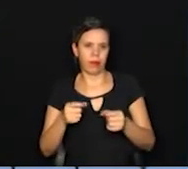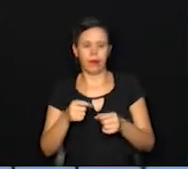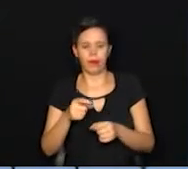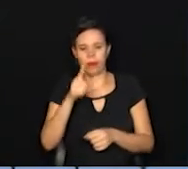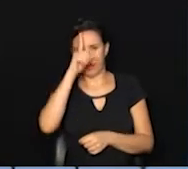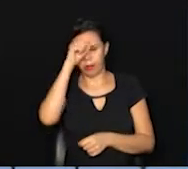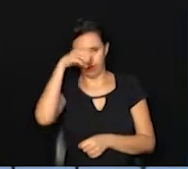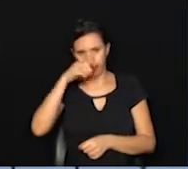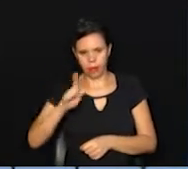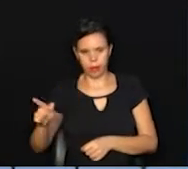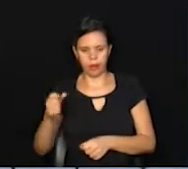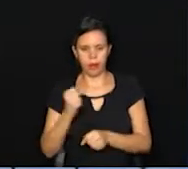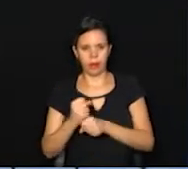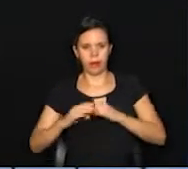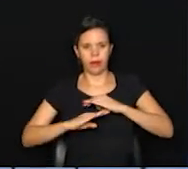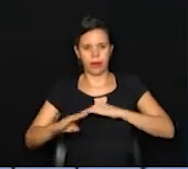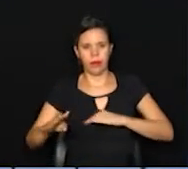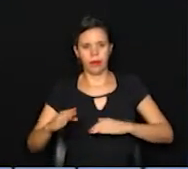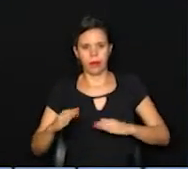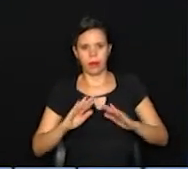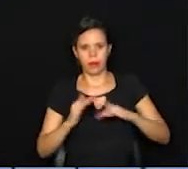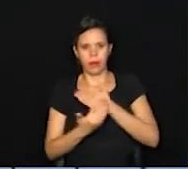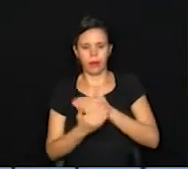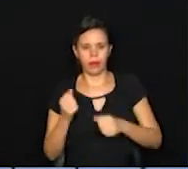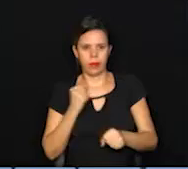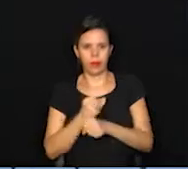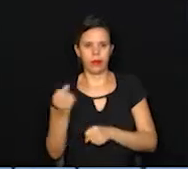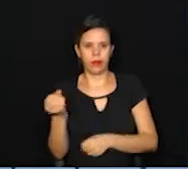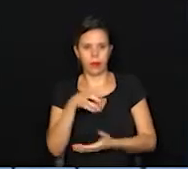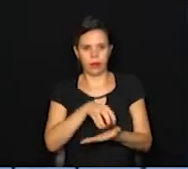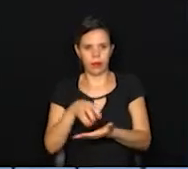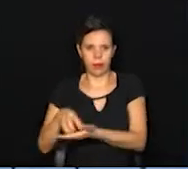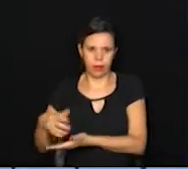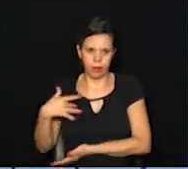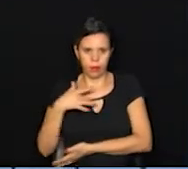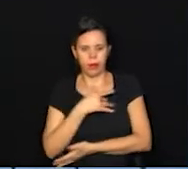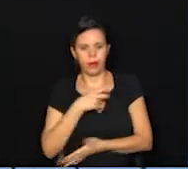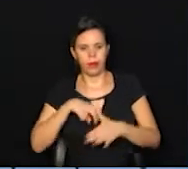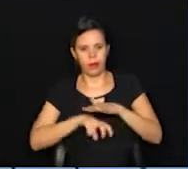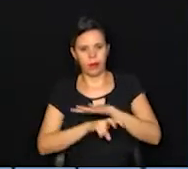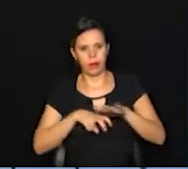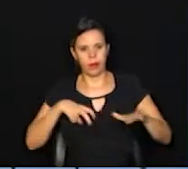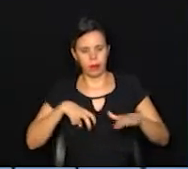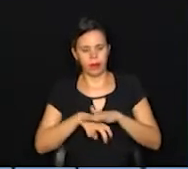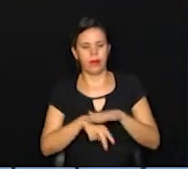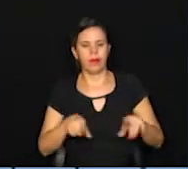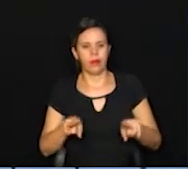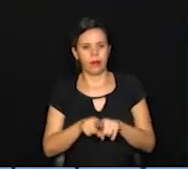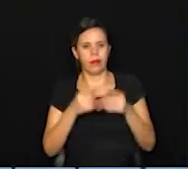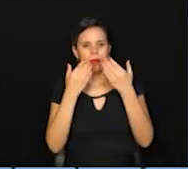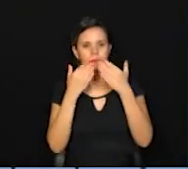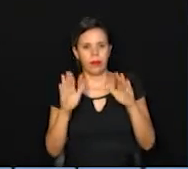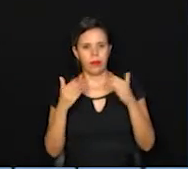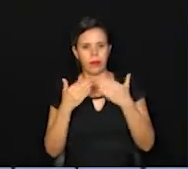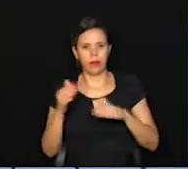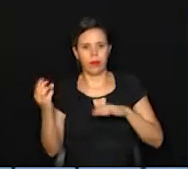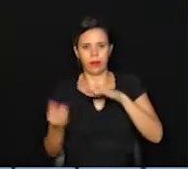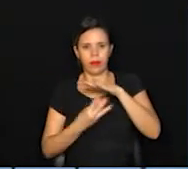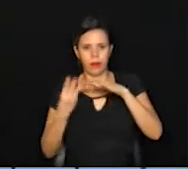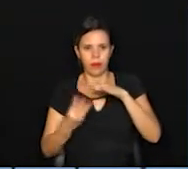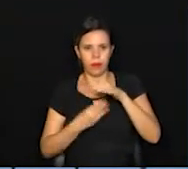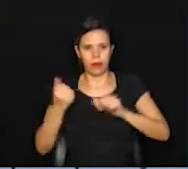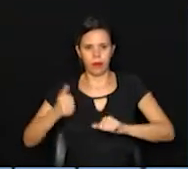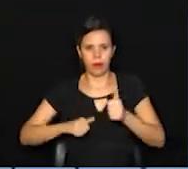pavimentação de bairros, a construção de novos centros de saúde e creches, além da abertura da licitação